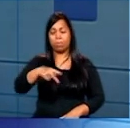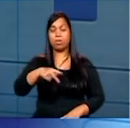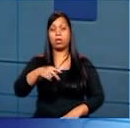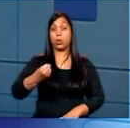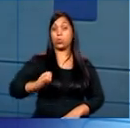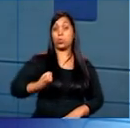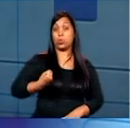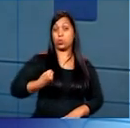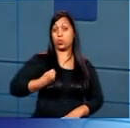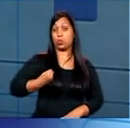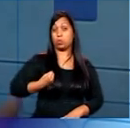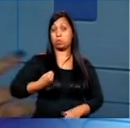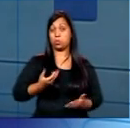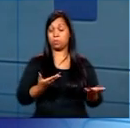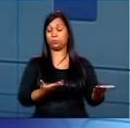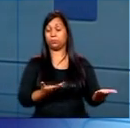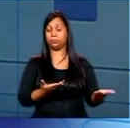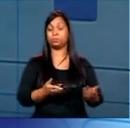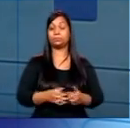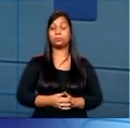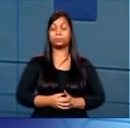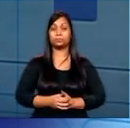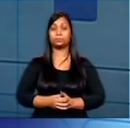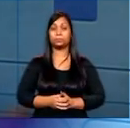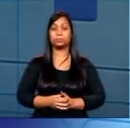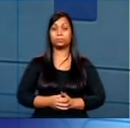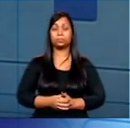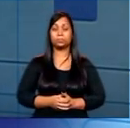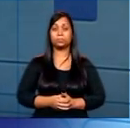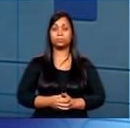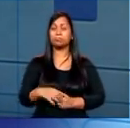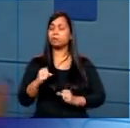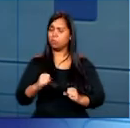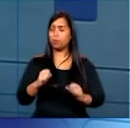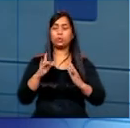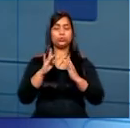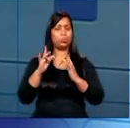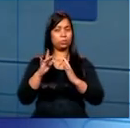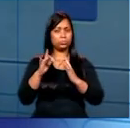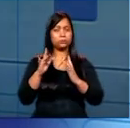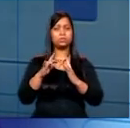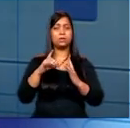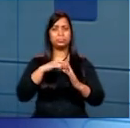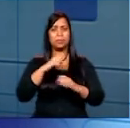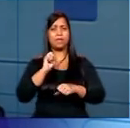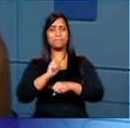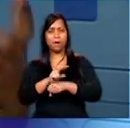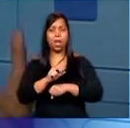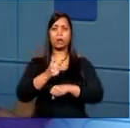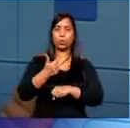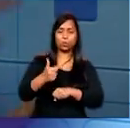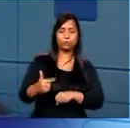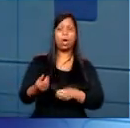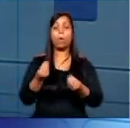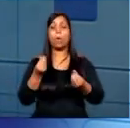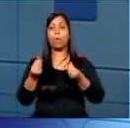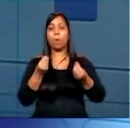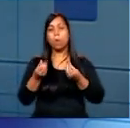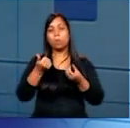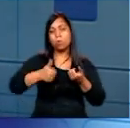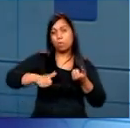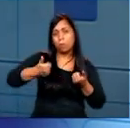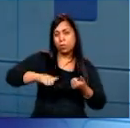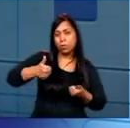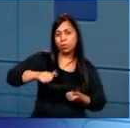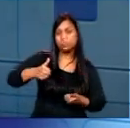contato é 991-912983. Lá a gente... Vocês podem entrar em contato para saber se ainda tem vaga, se não tem. Como funciona o